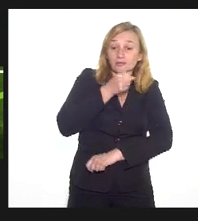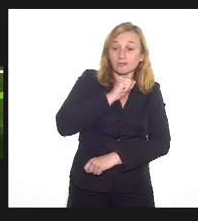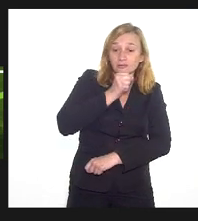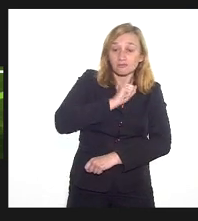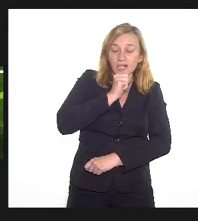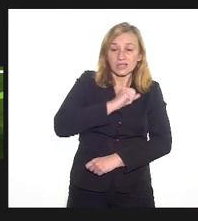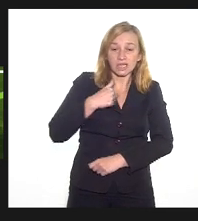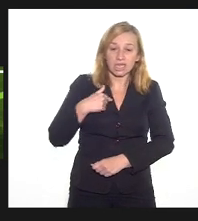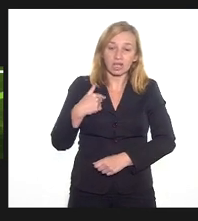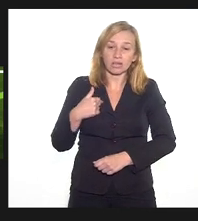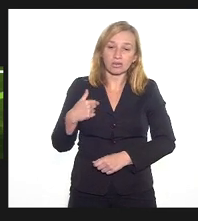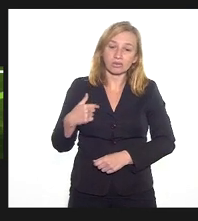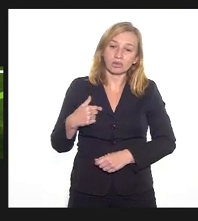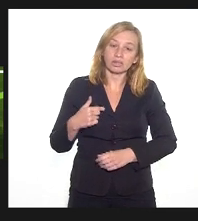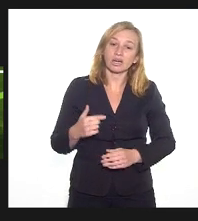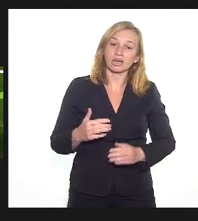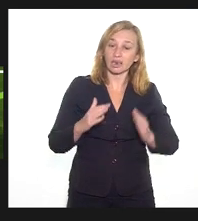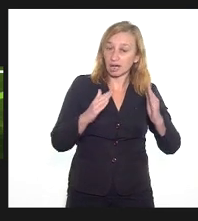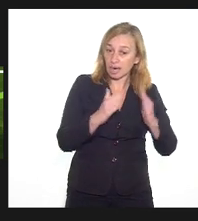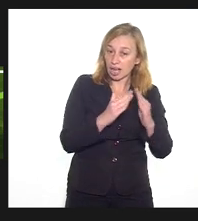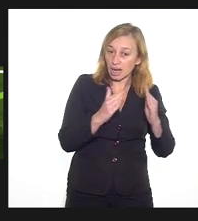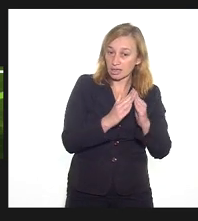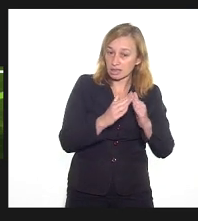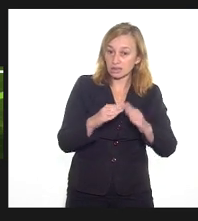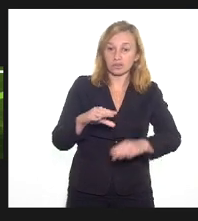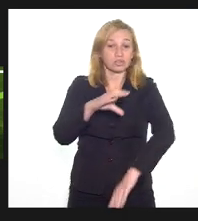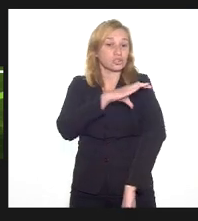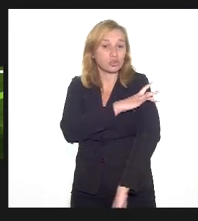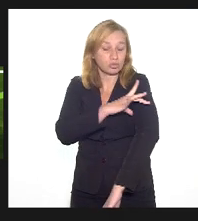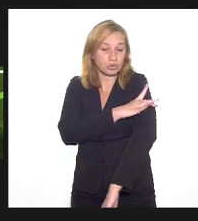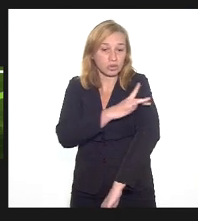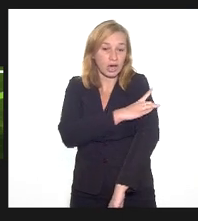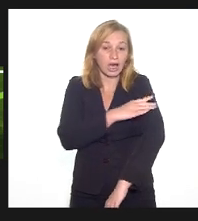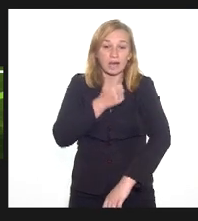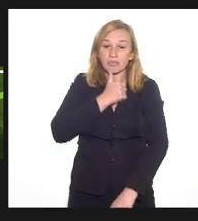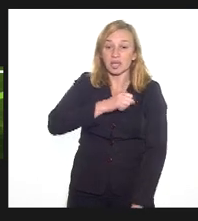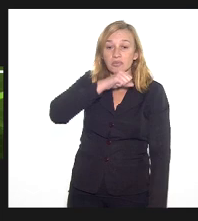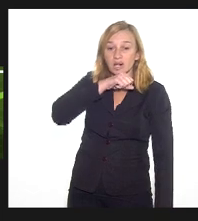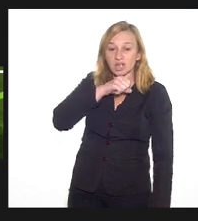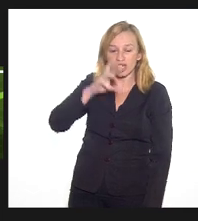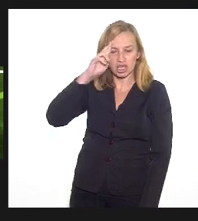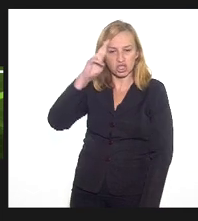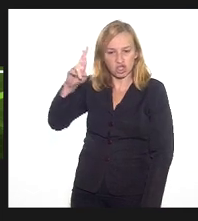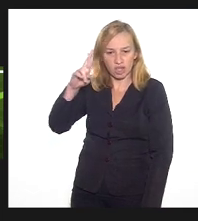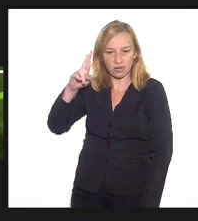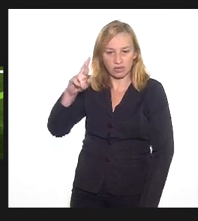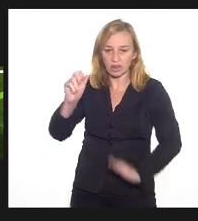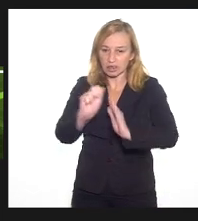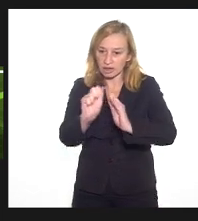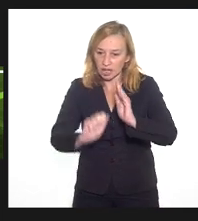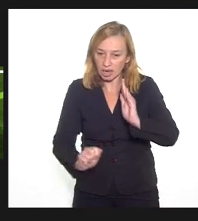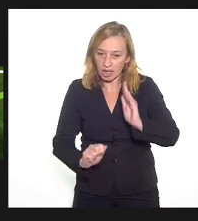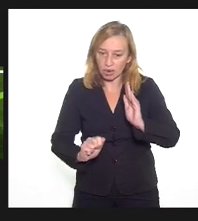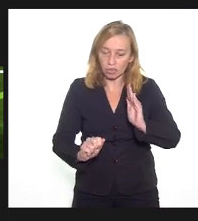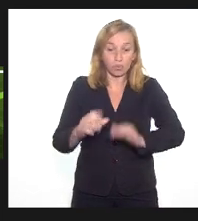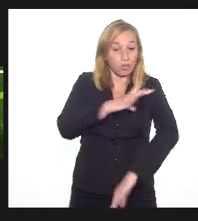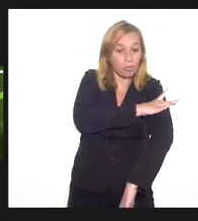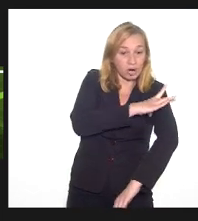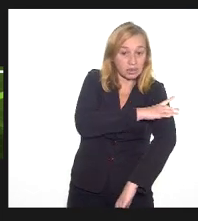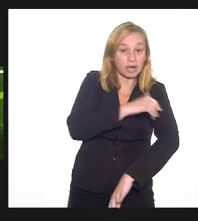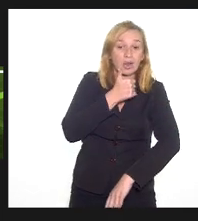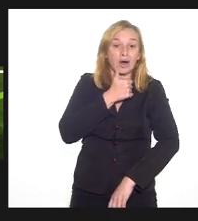E eu venho dessa casa de umbanda. Minha mãe é uma chefe de terreiro de umbanda, assim como meu pai é um chefe de terreiro de umbanda. E ali eu nasci,